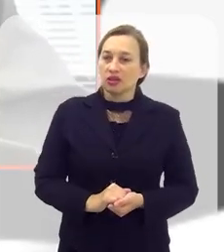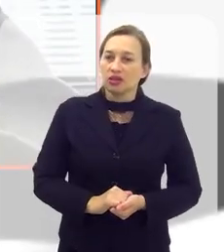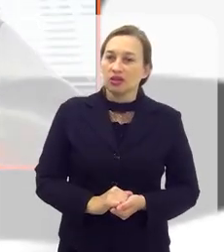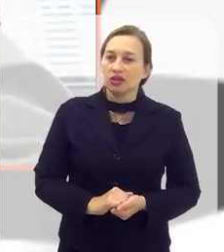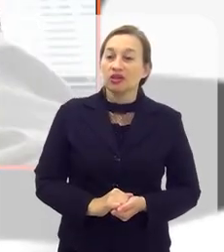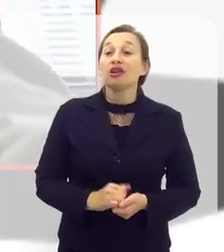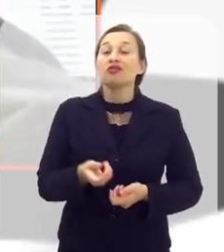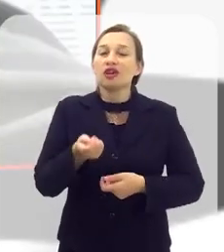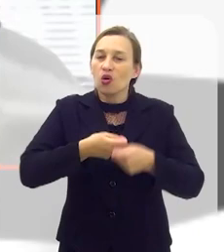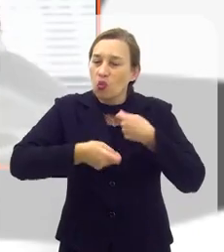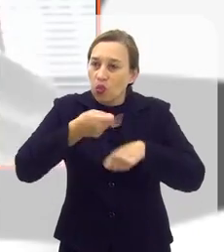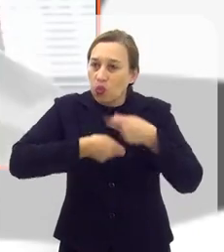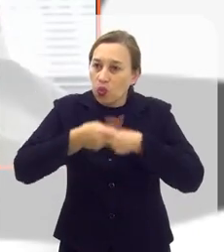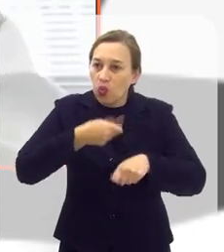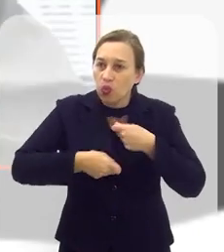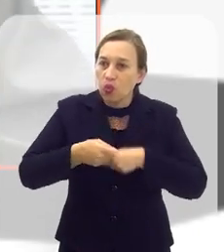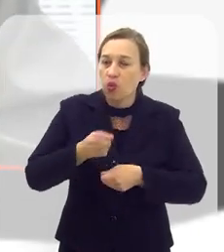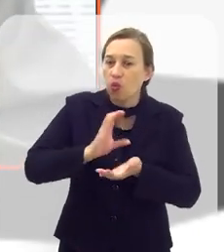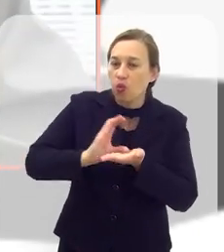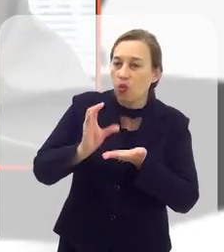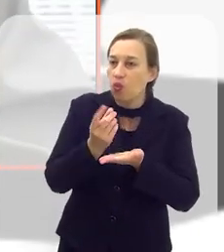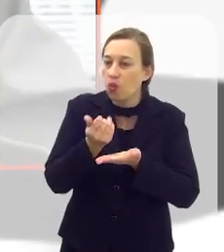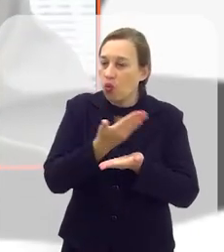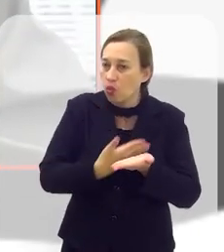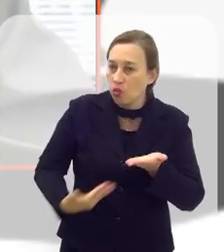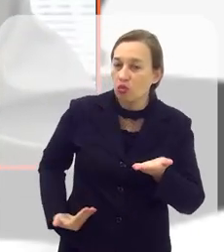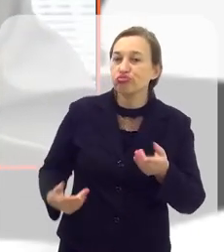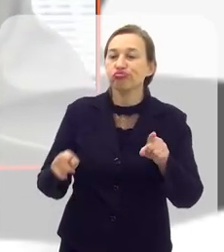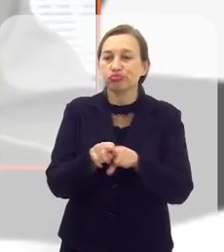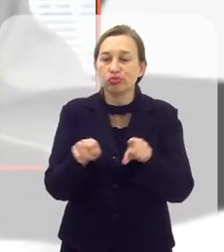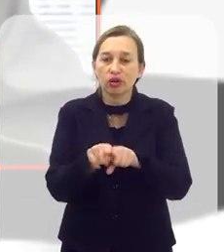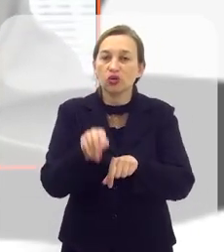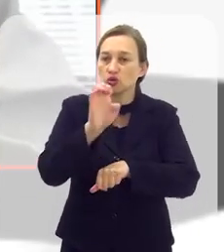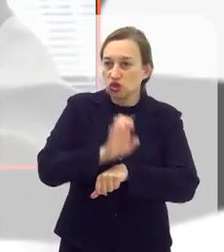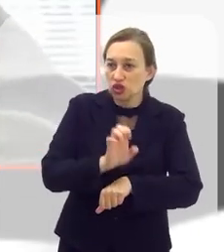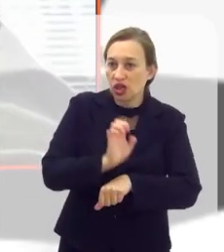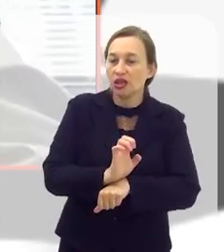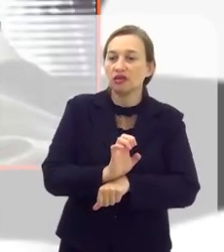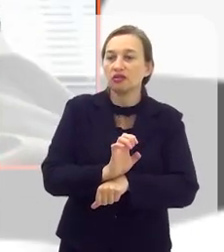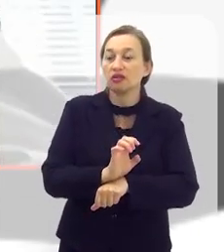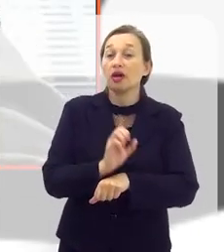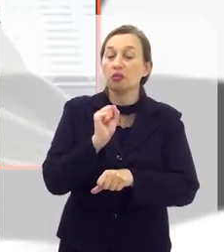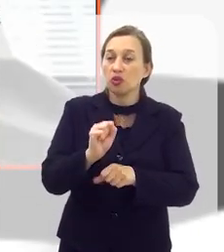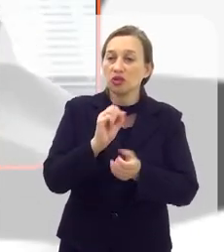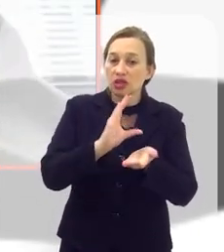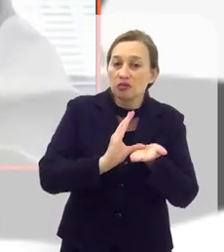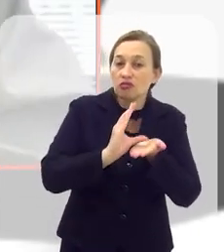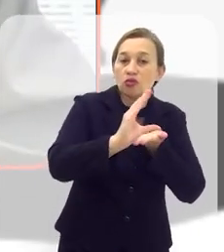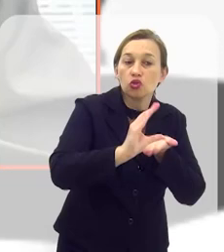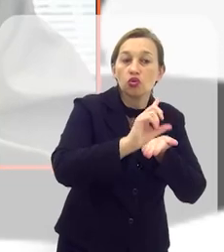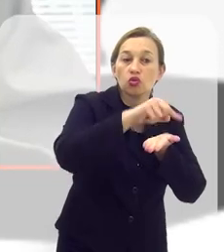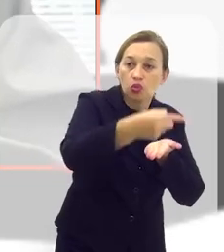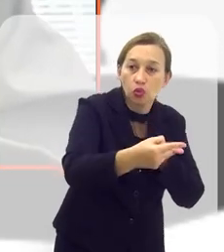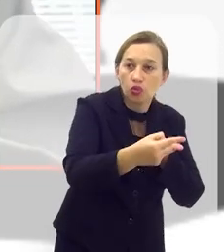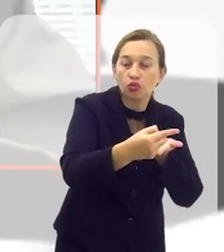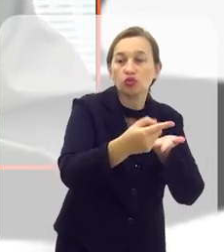Janeiro e vamos economizar os cofres públicos também do estado, que vai poder se aplicar em outros